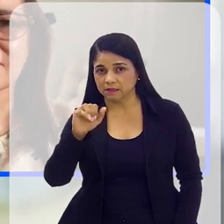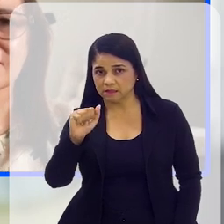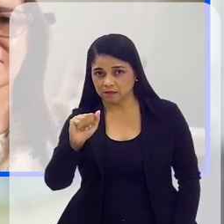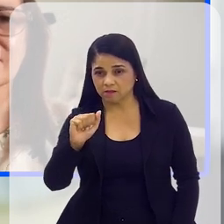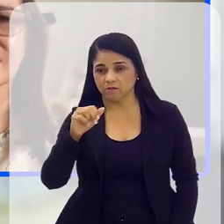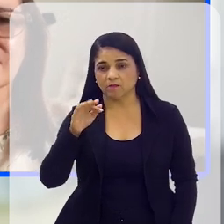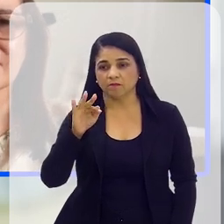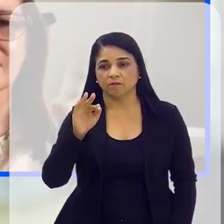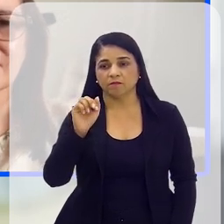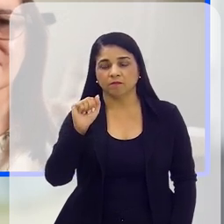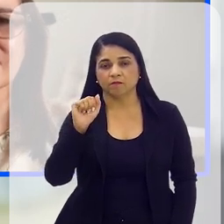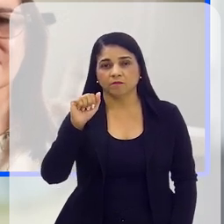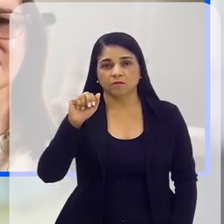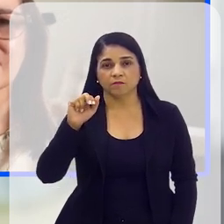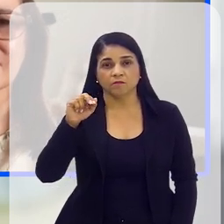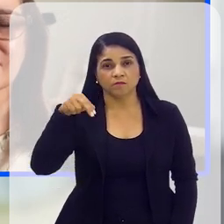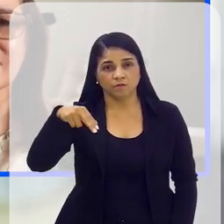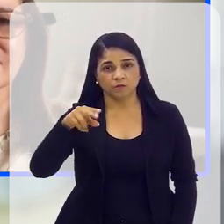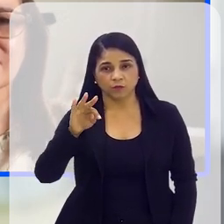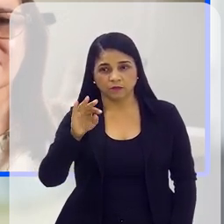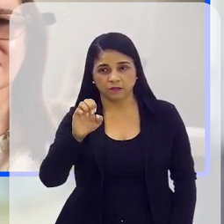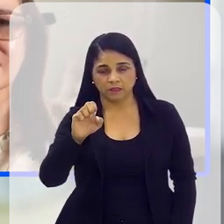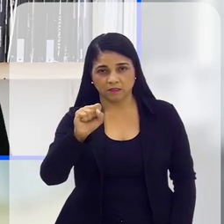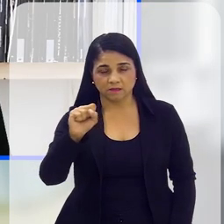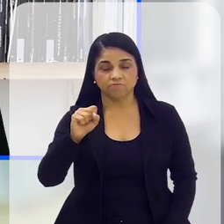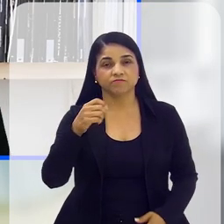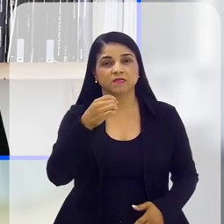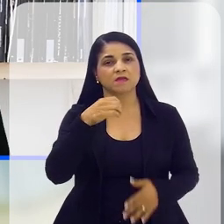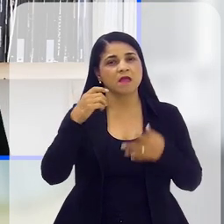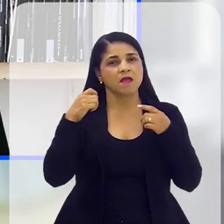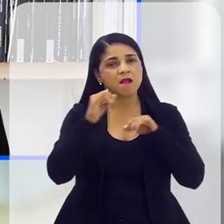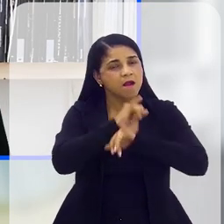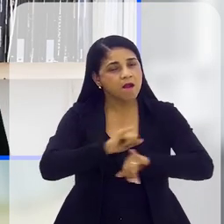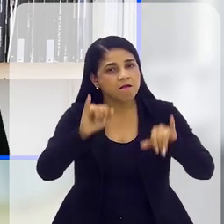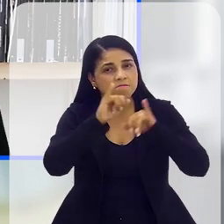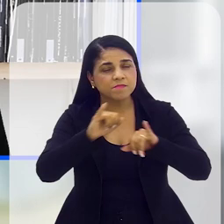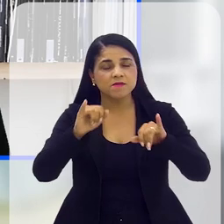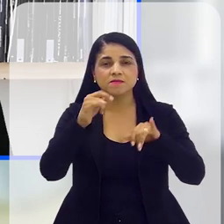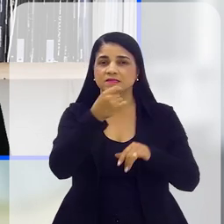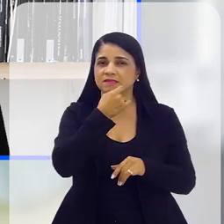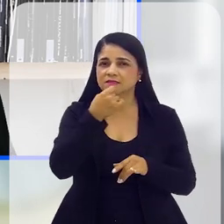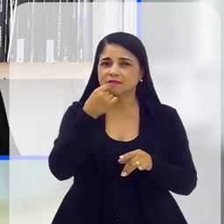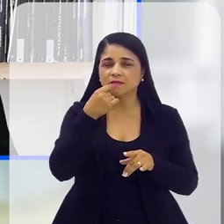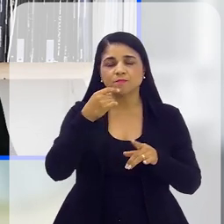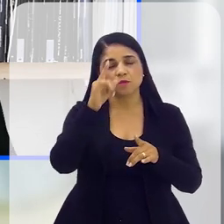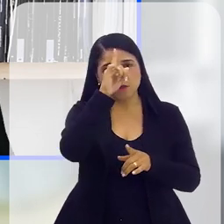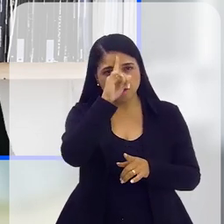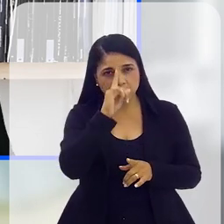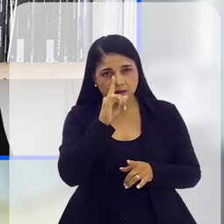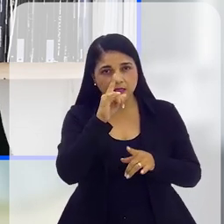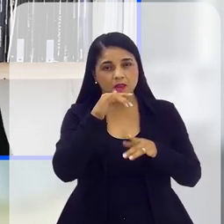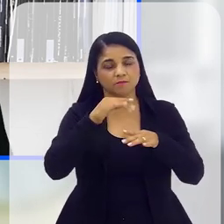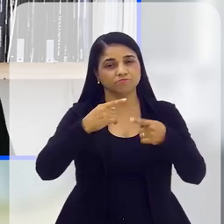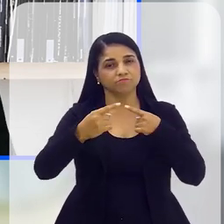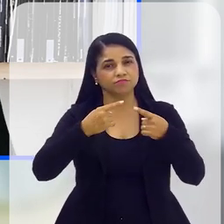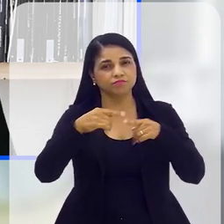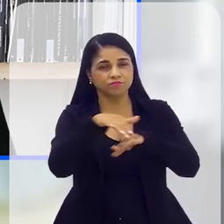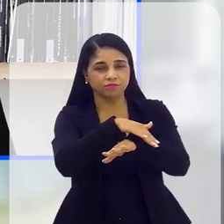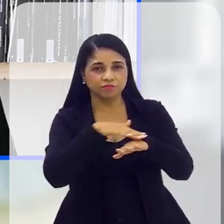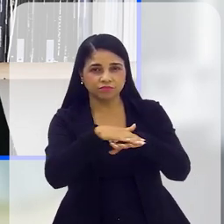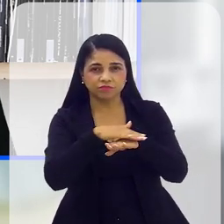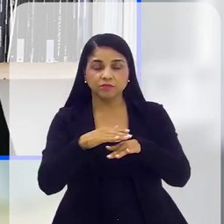queria falar em si da campanha mesmo o setembro amarelo, que esse ano traz aí como tema, né? Se precisar, peça ajuda.